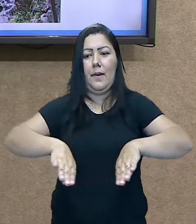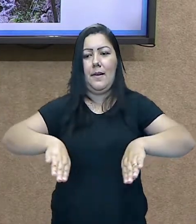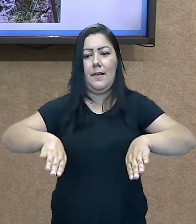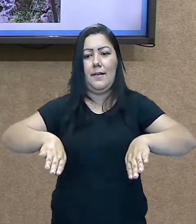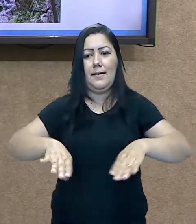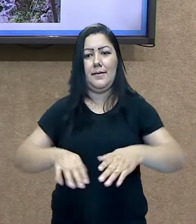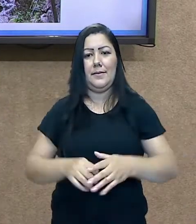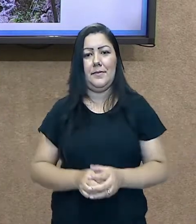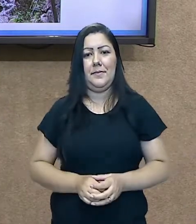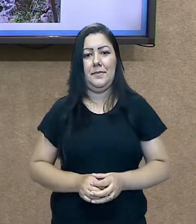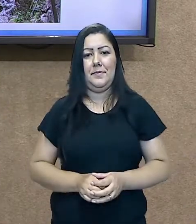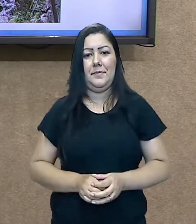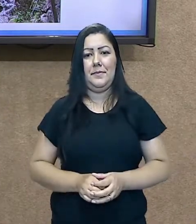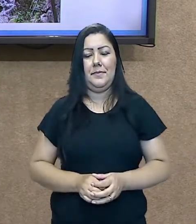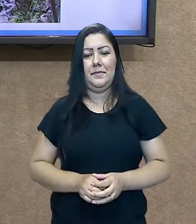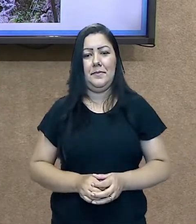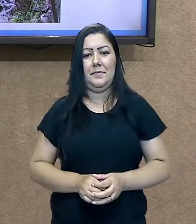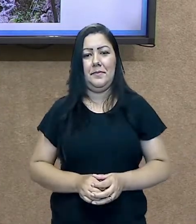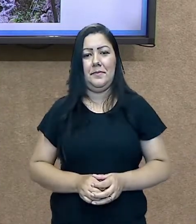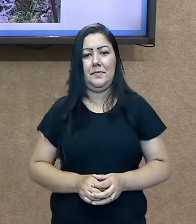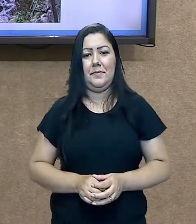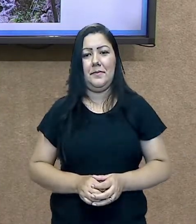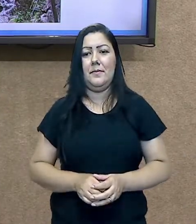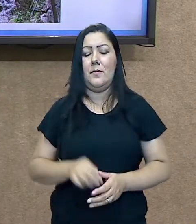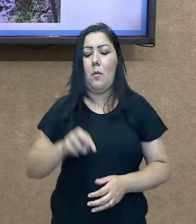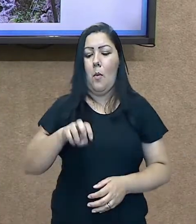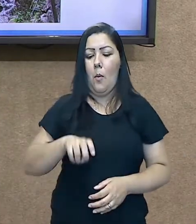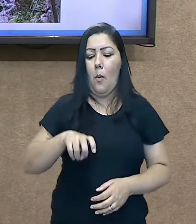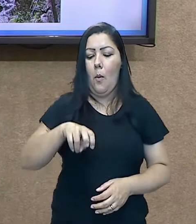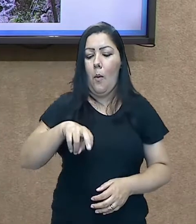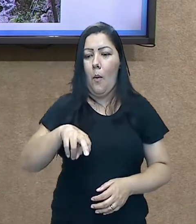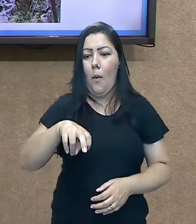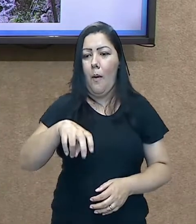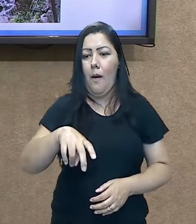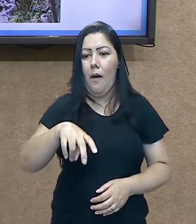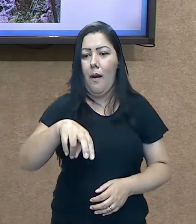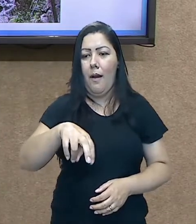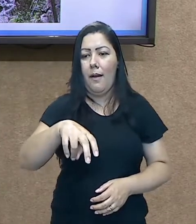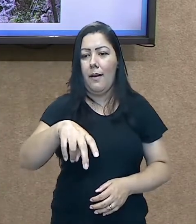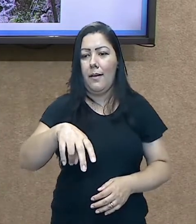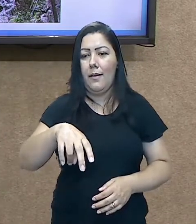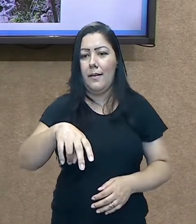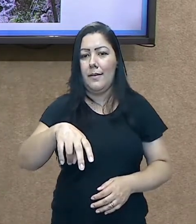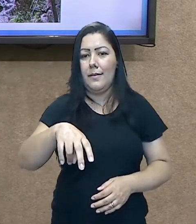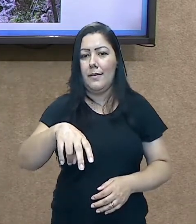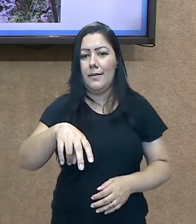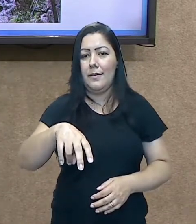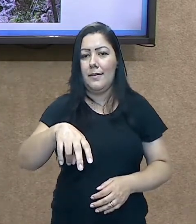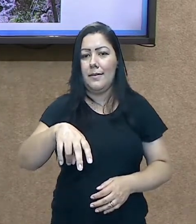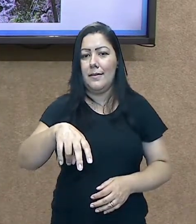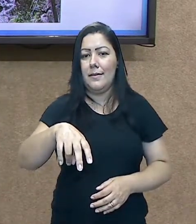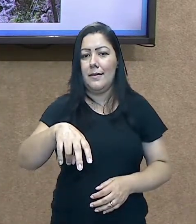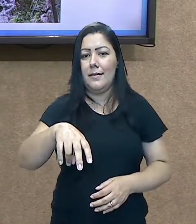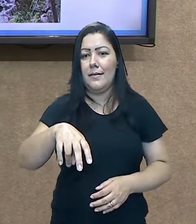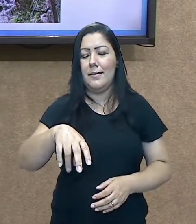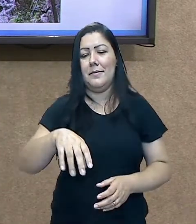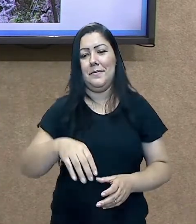temos uma colina, nós vamos pisar no chão da gruta, é como se ela estivesse